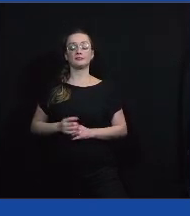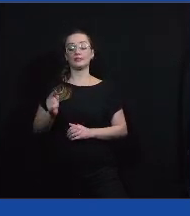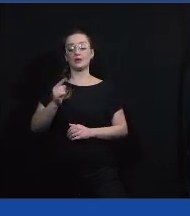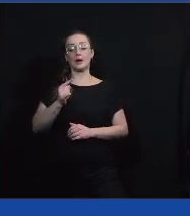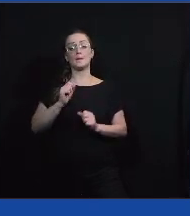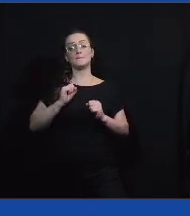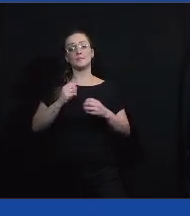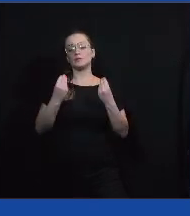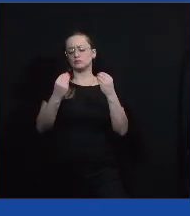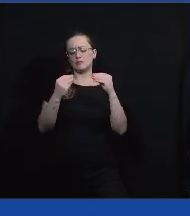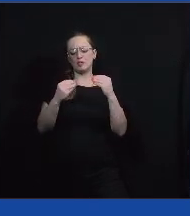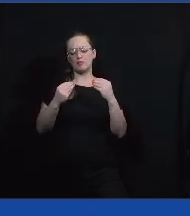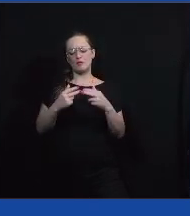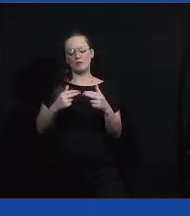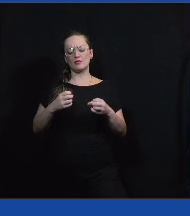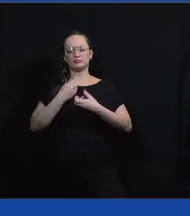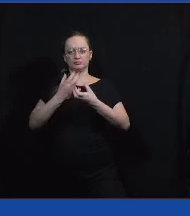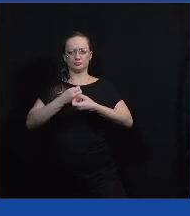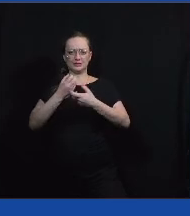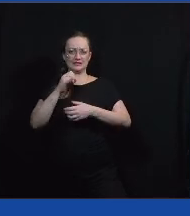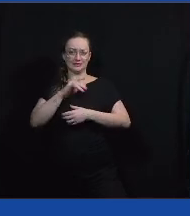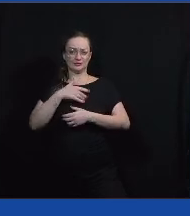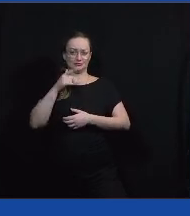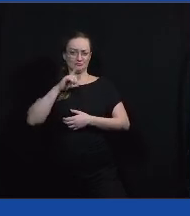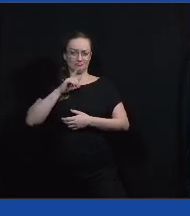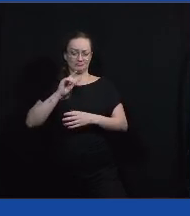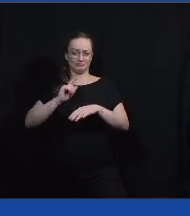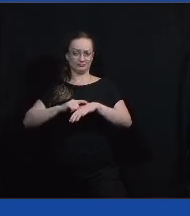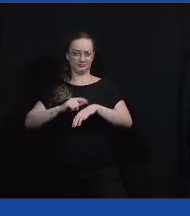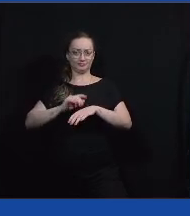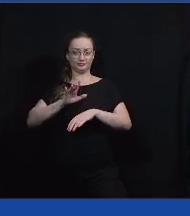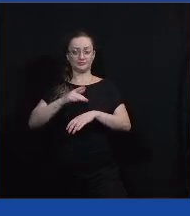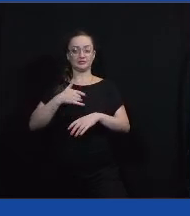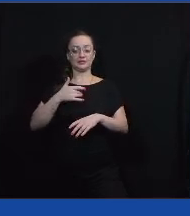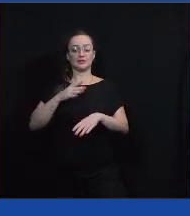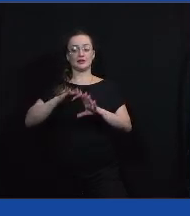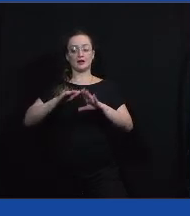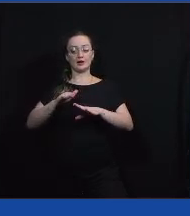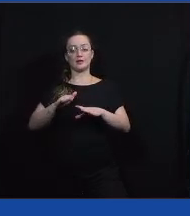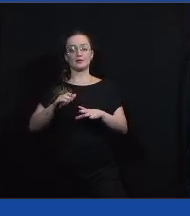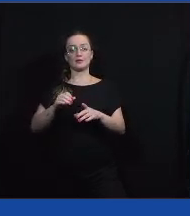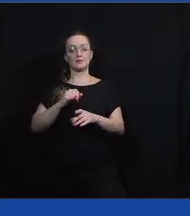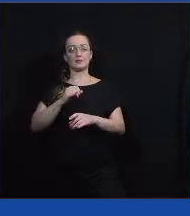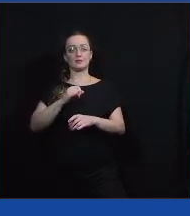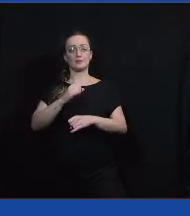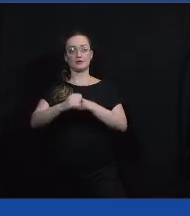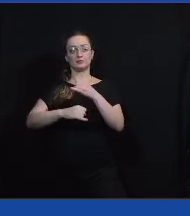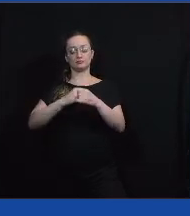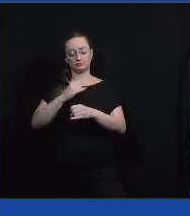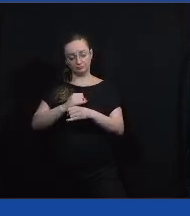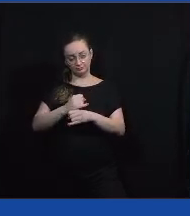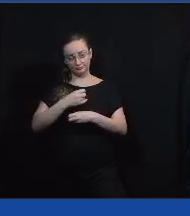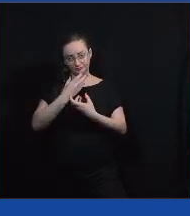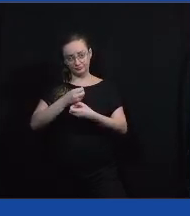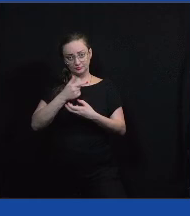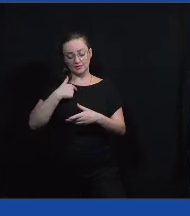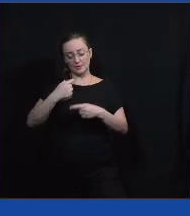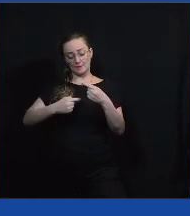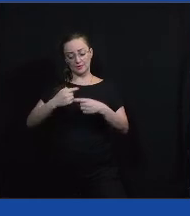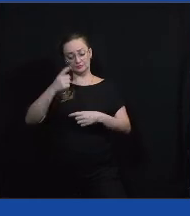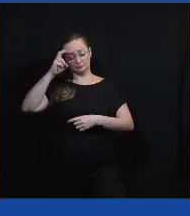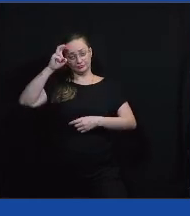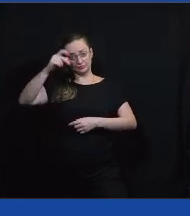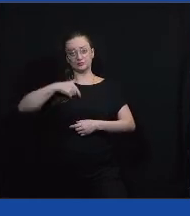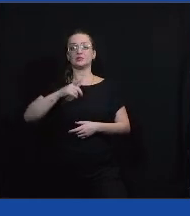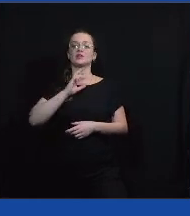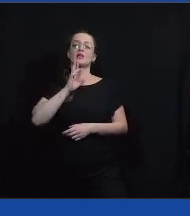gente pode colocar muitos outros dados se a gente tiver tempo, mas enfim, são dados que ajudam a gente a fazer uma política inteligente e que vá dar